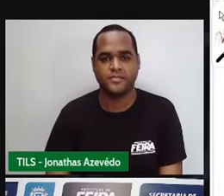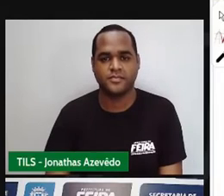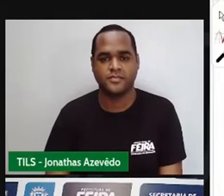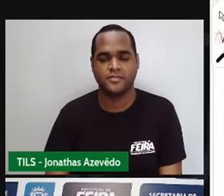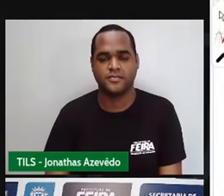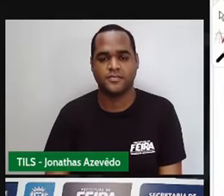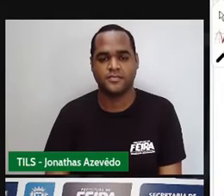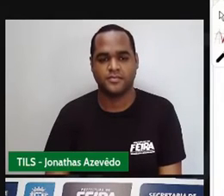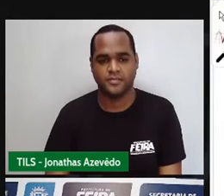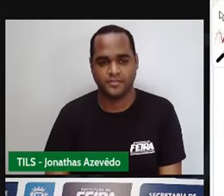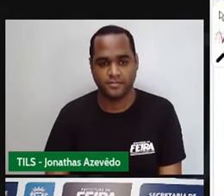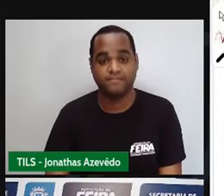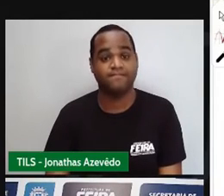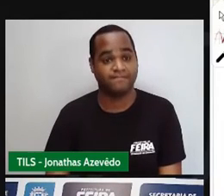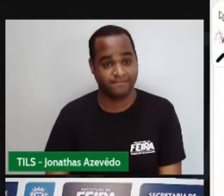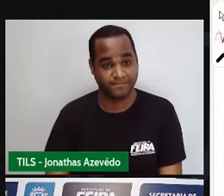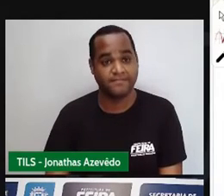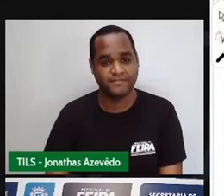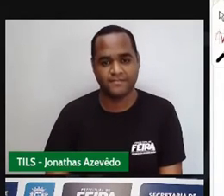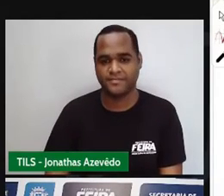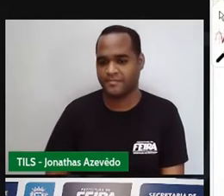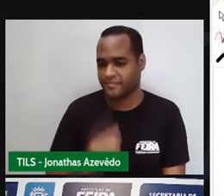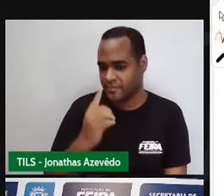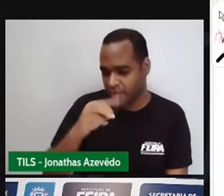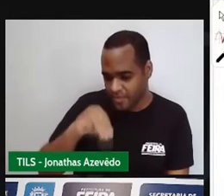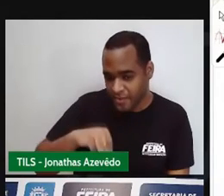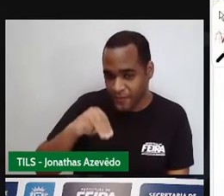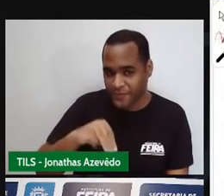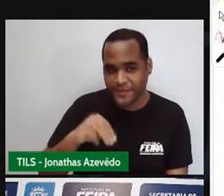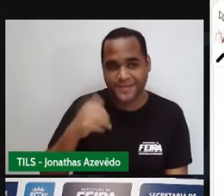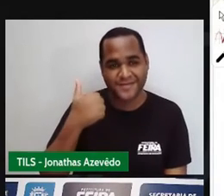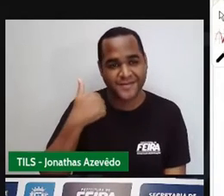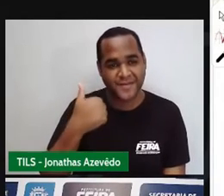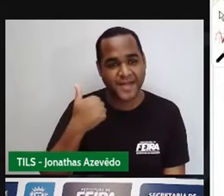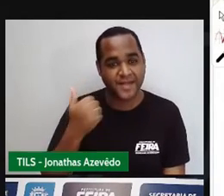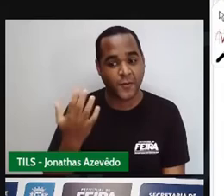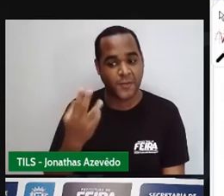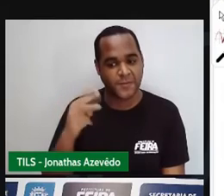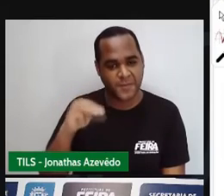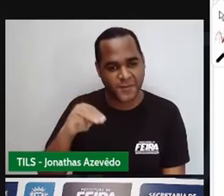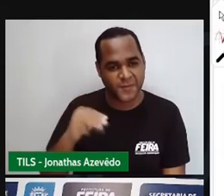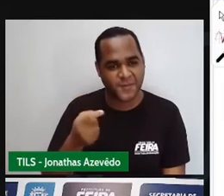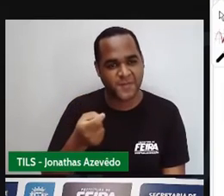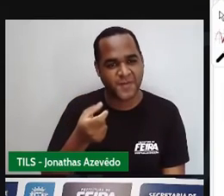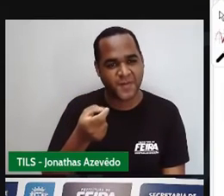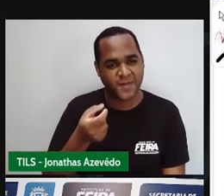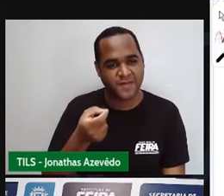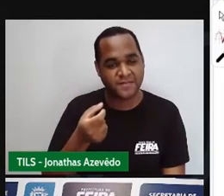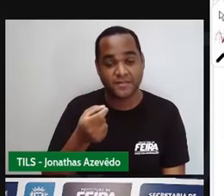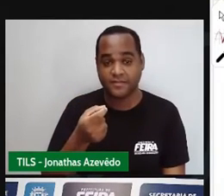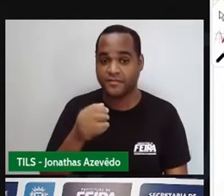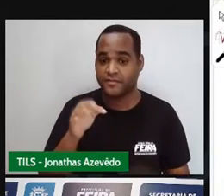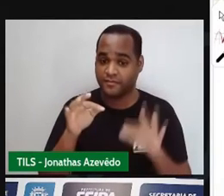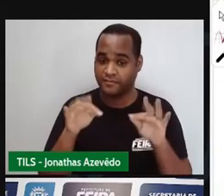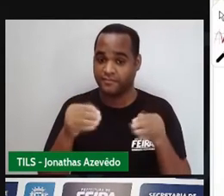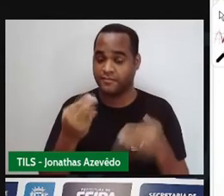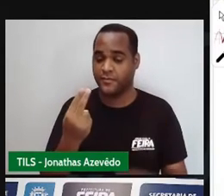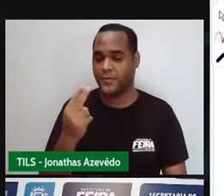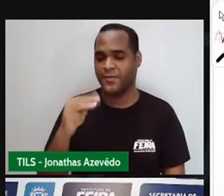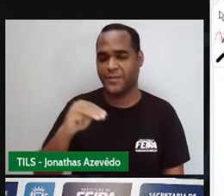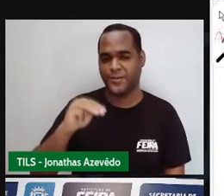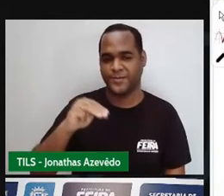Bom ultrapassamos aí 1 minuto vamos chegar nos 2 minutos finalizados os 2 minutos